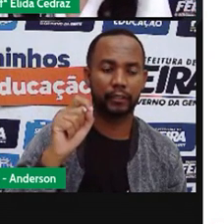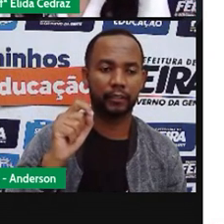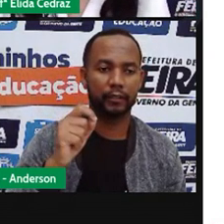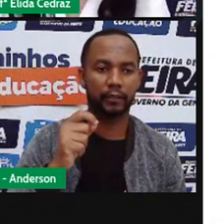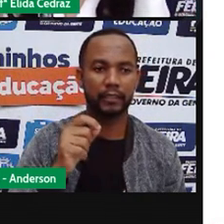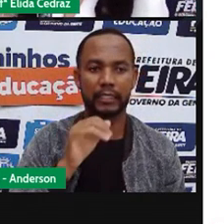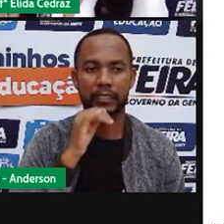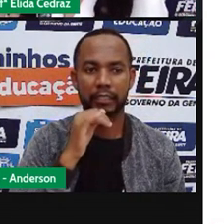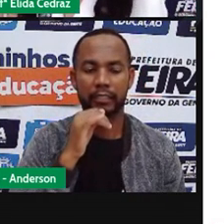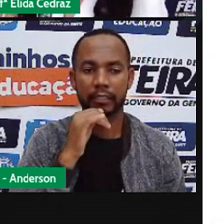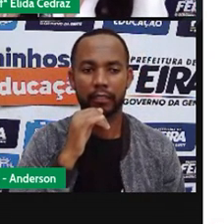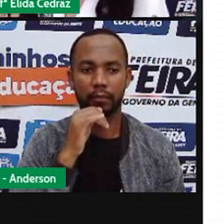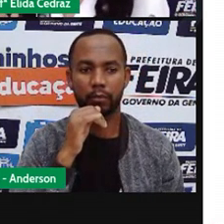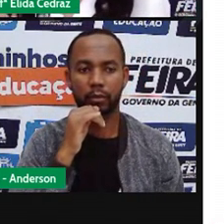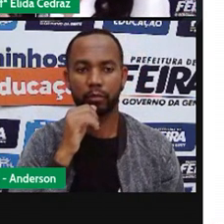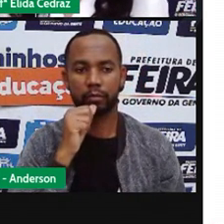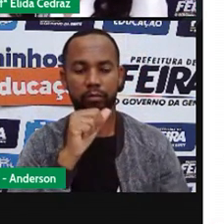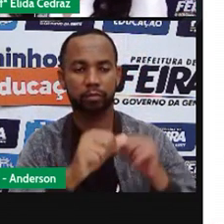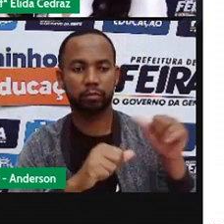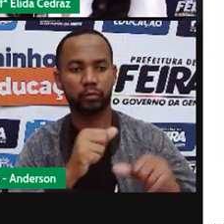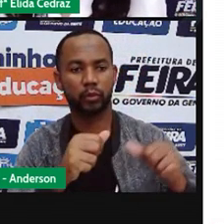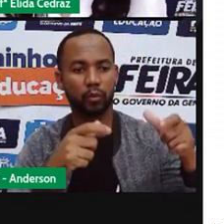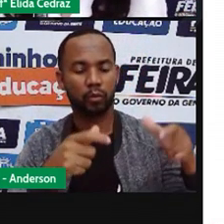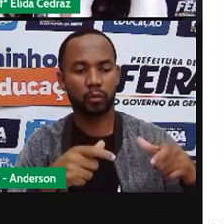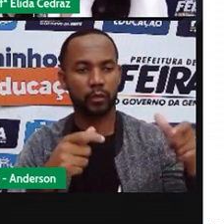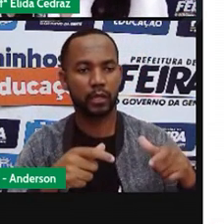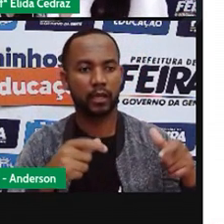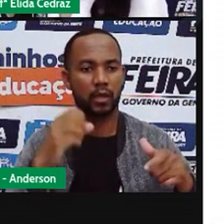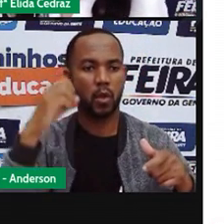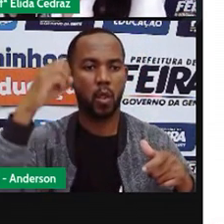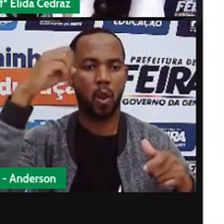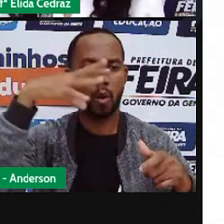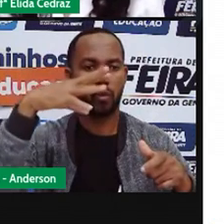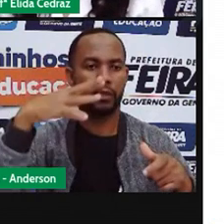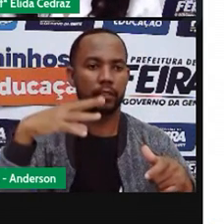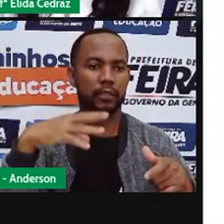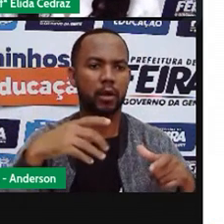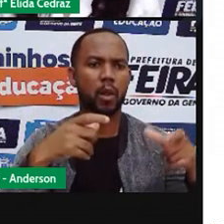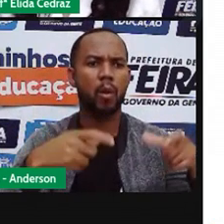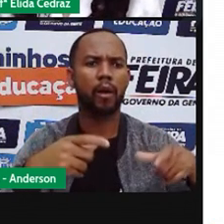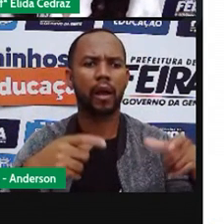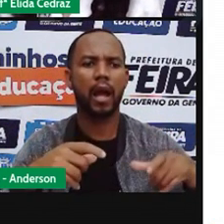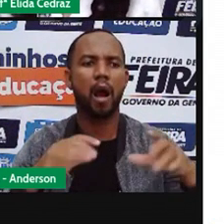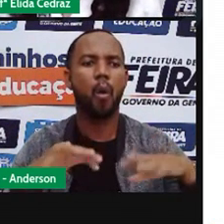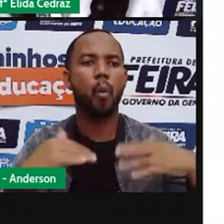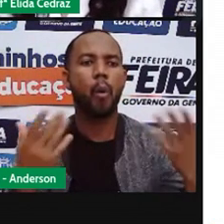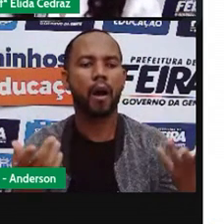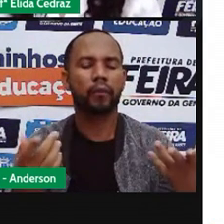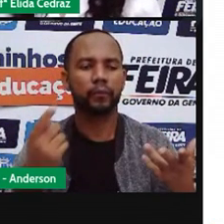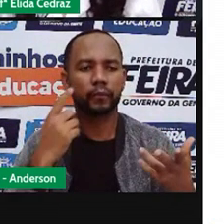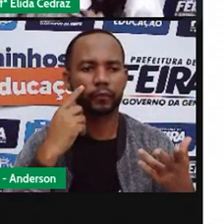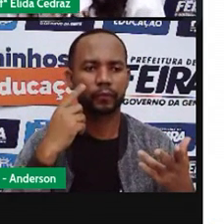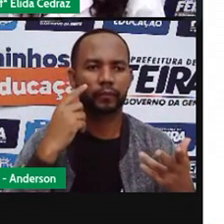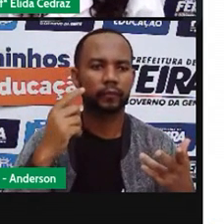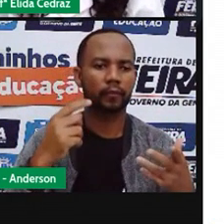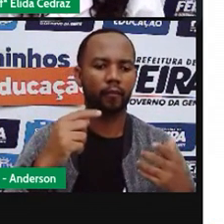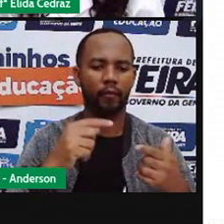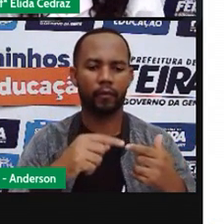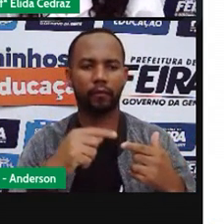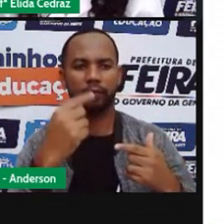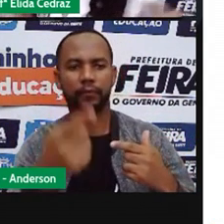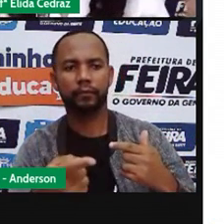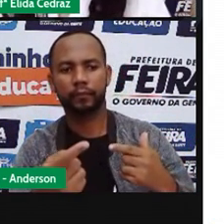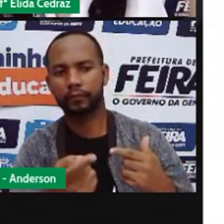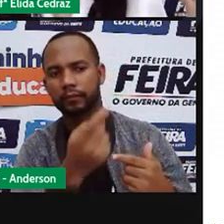no pontário de onde vem a luz. De onde será que veio essa luz? Da frente?